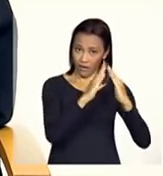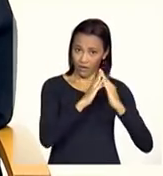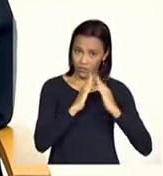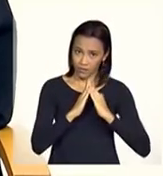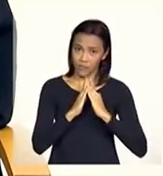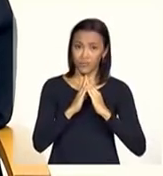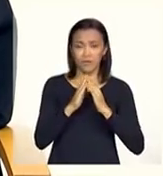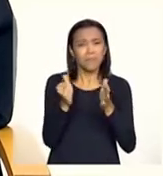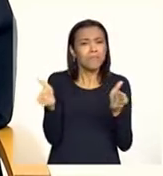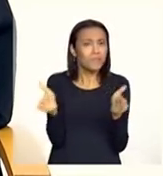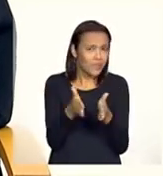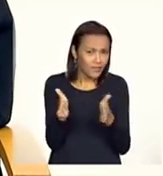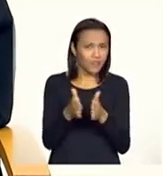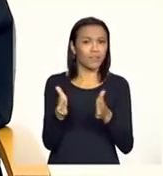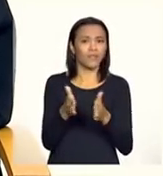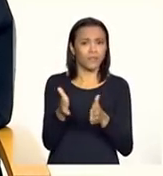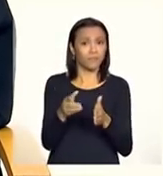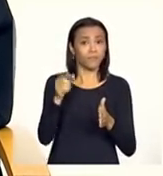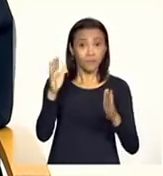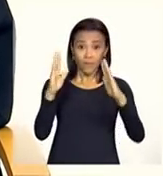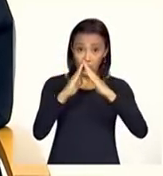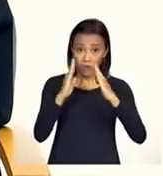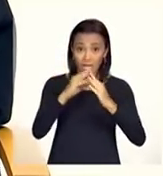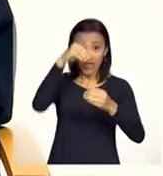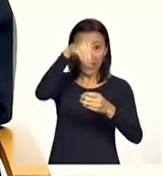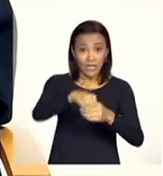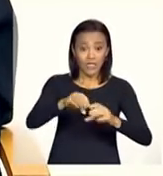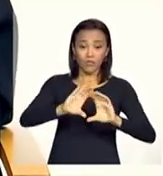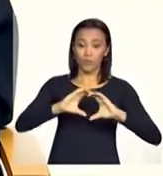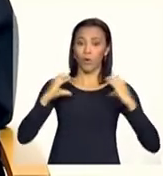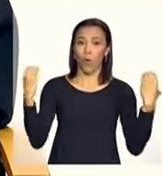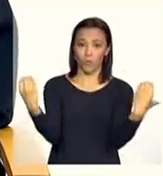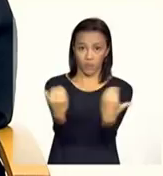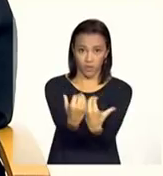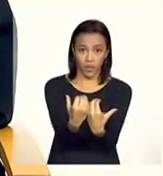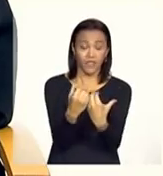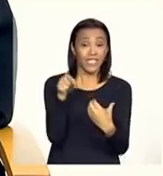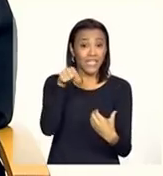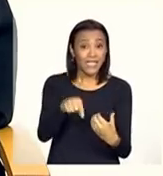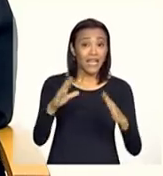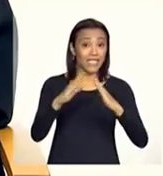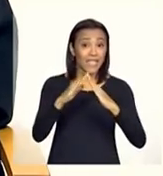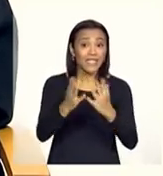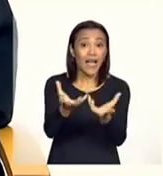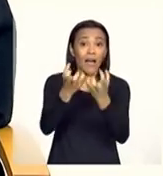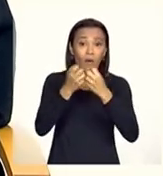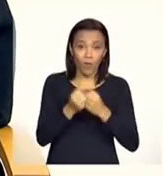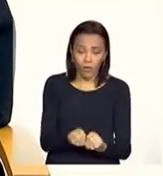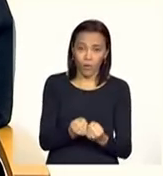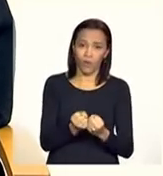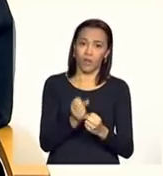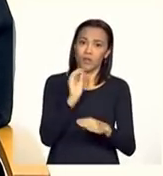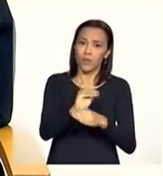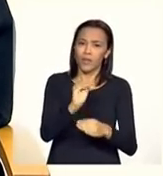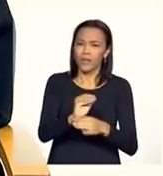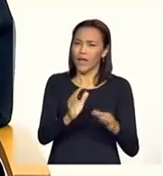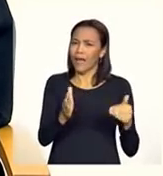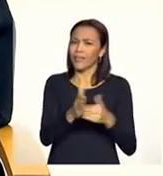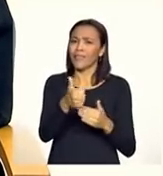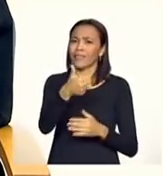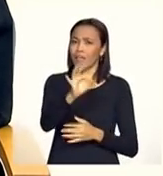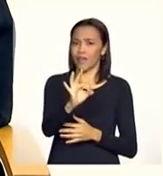pequenas, que são casas na comunidade, que acolhem essas pessoas, até 10 pessoas,